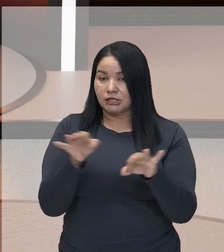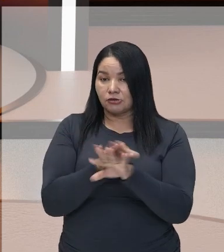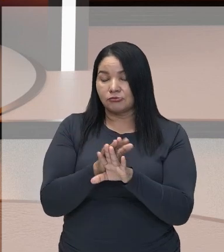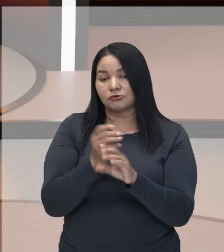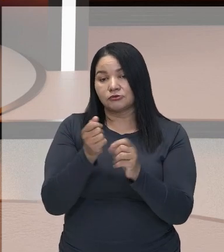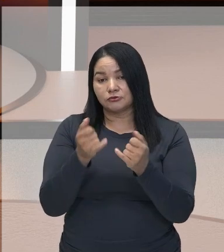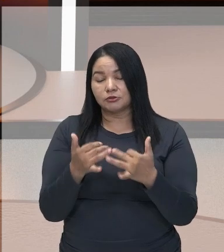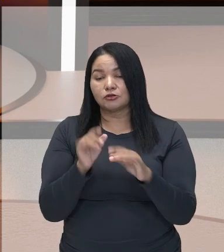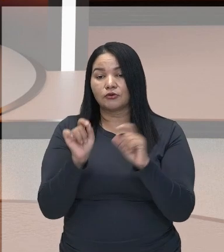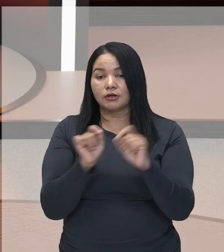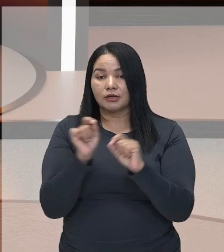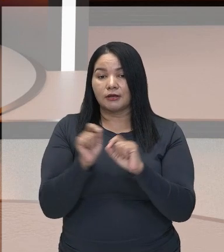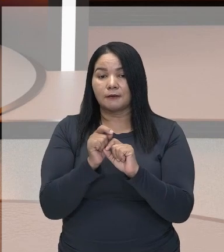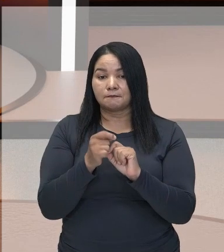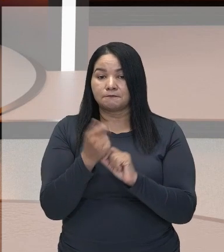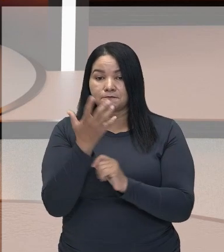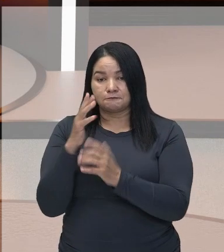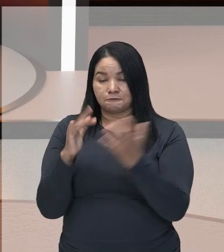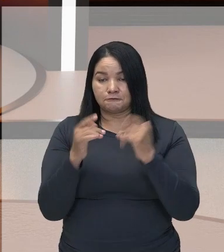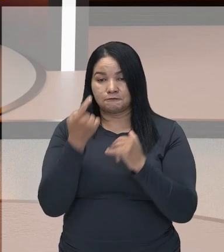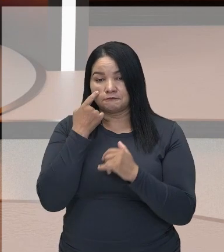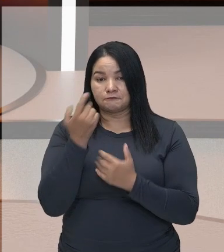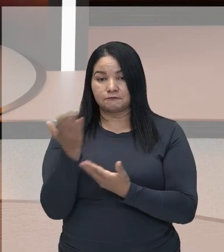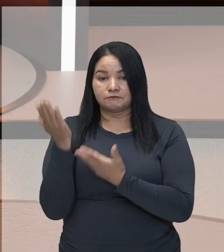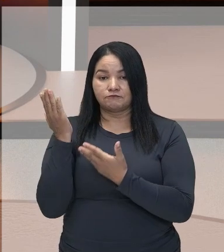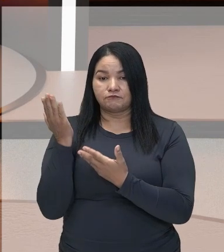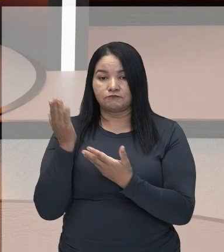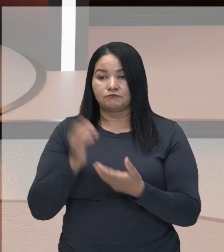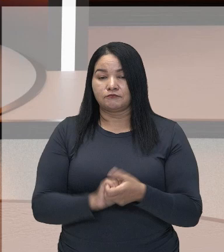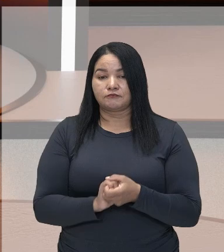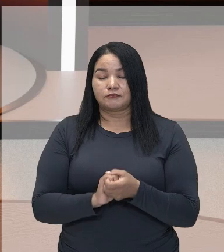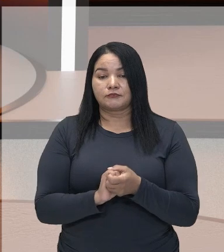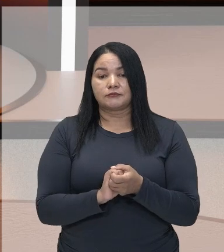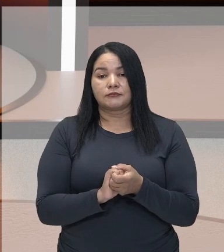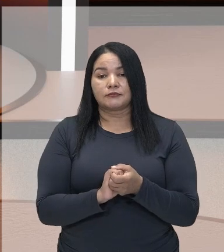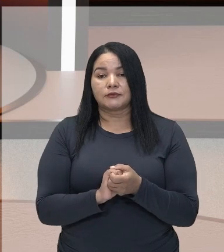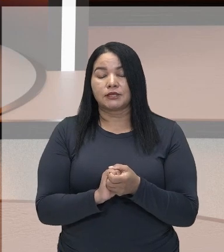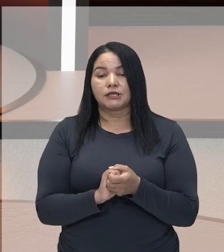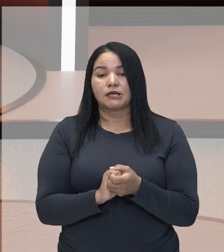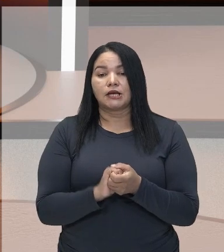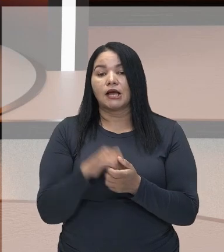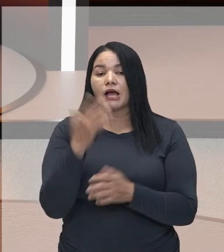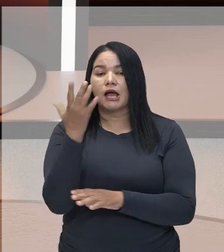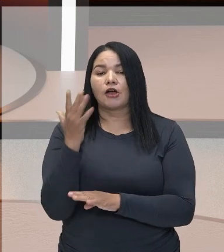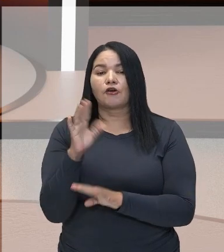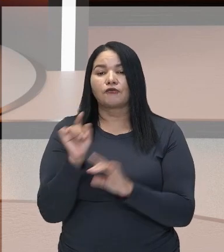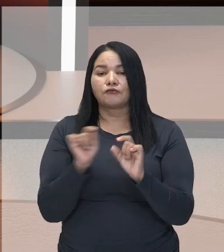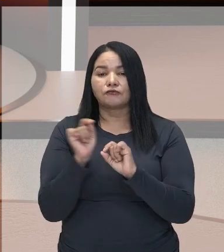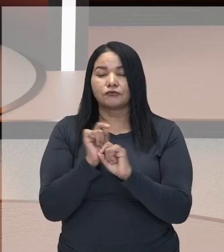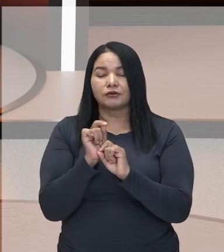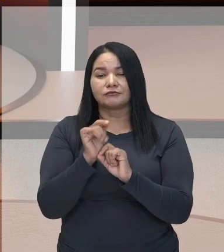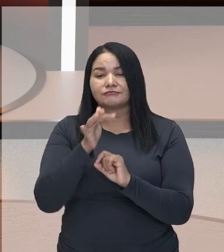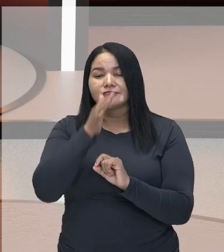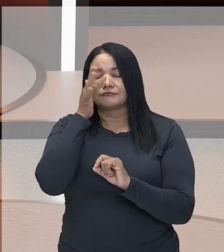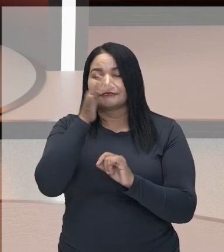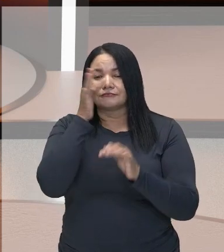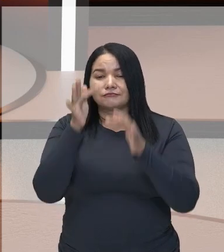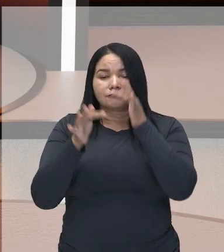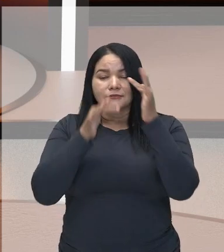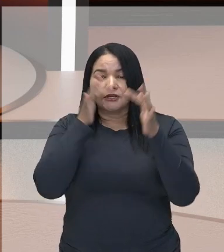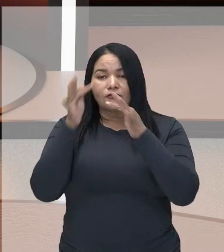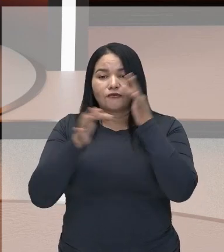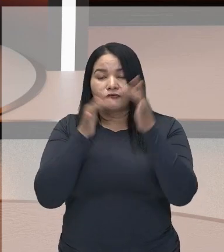sobre as cerejeiras, as sakuras, sakurais, que ali elas vão florescer ao longo da